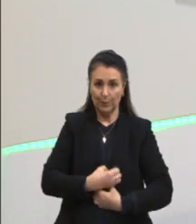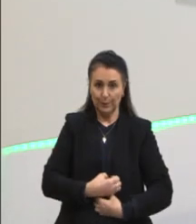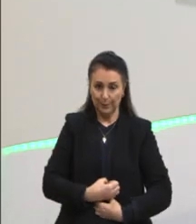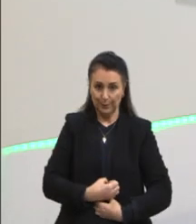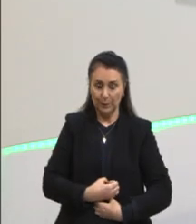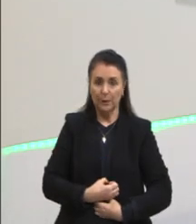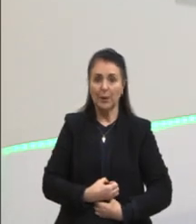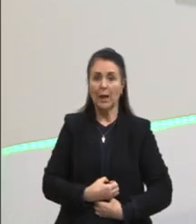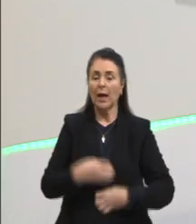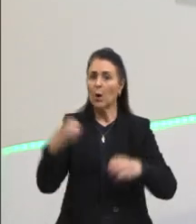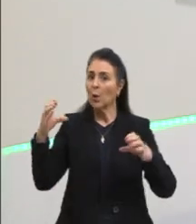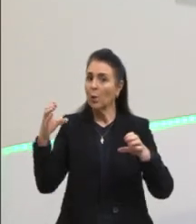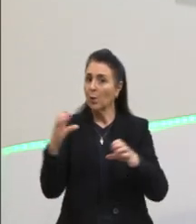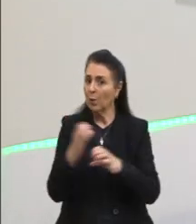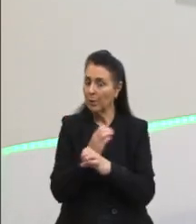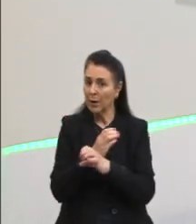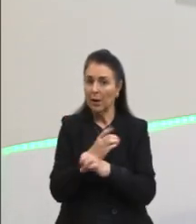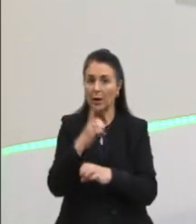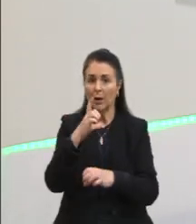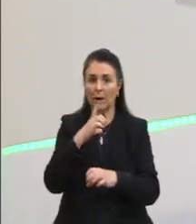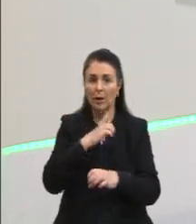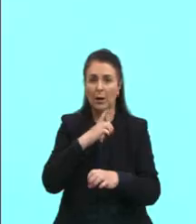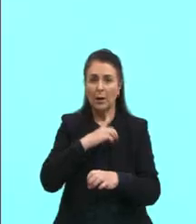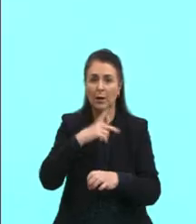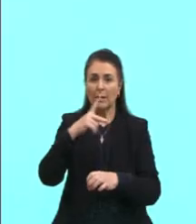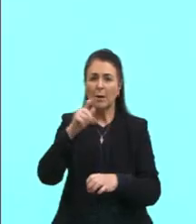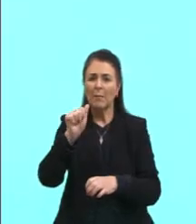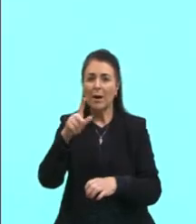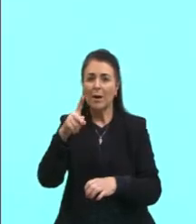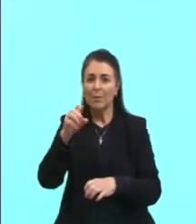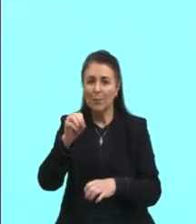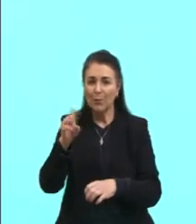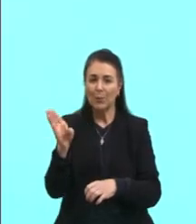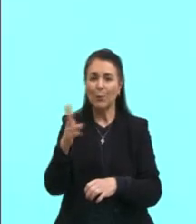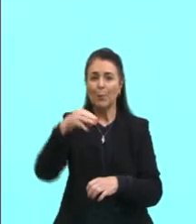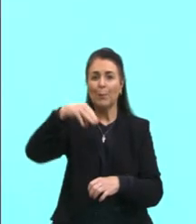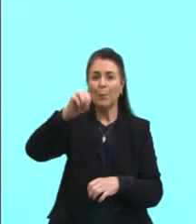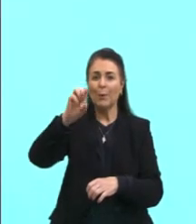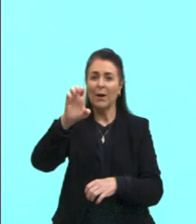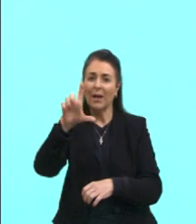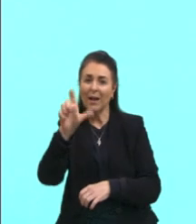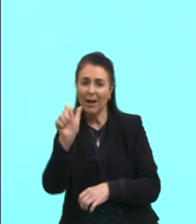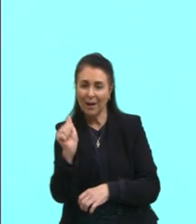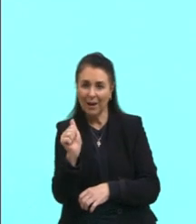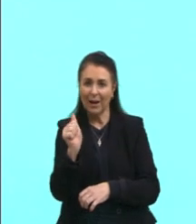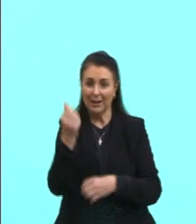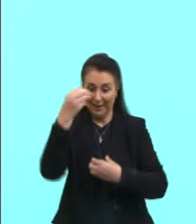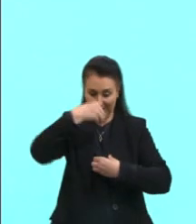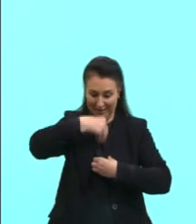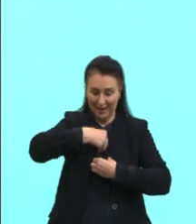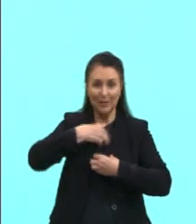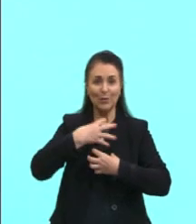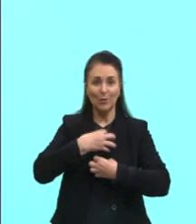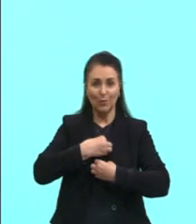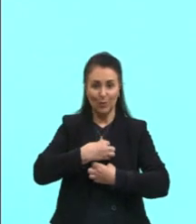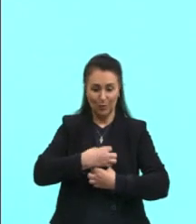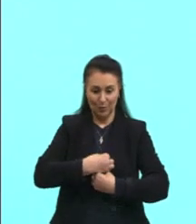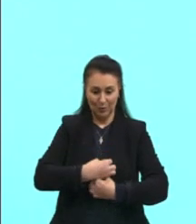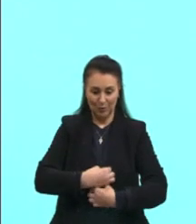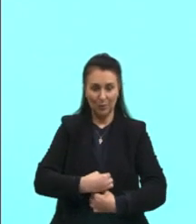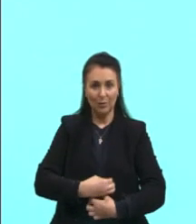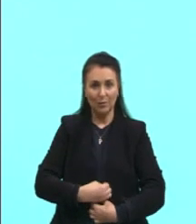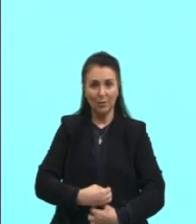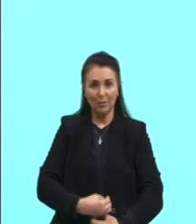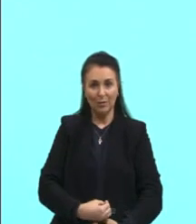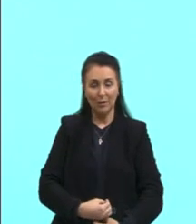completo, tá? Tem papo, moela, que auxilia a digestão e a trituração do alimento. E o sistema